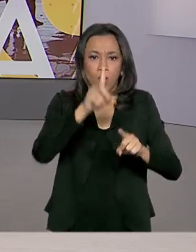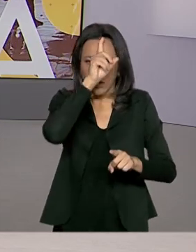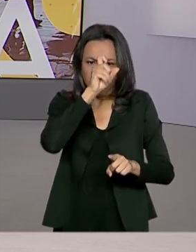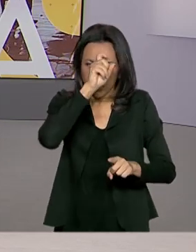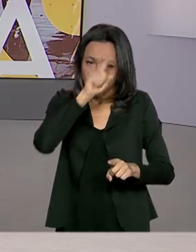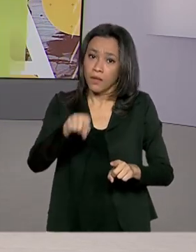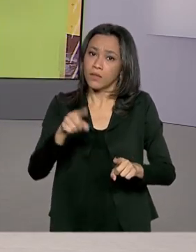em todo o país.